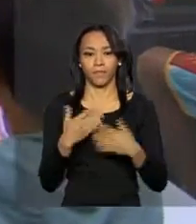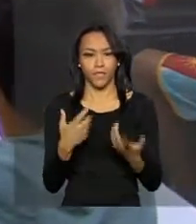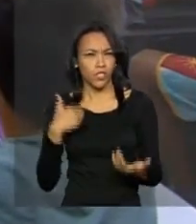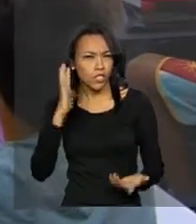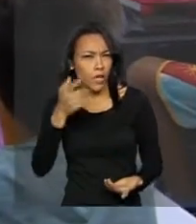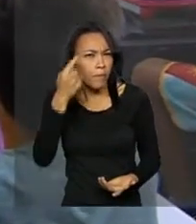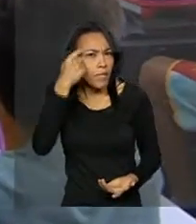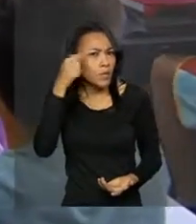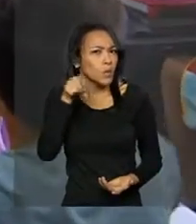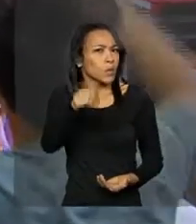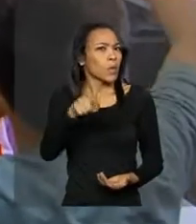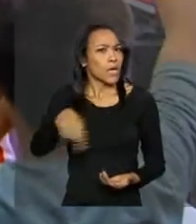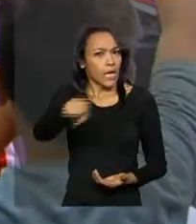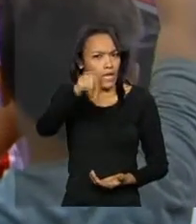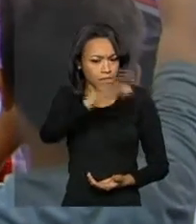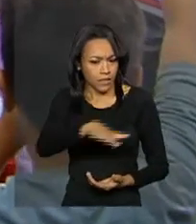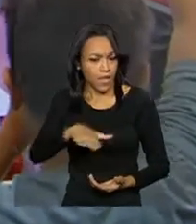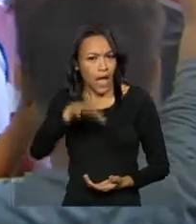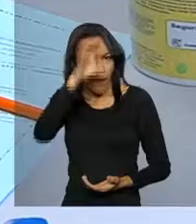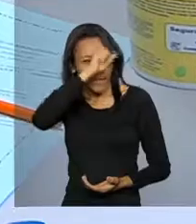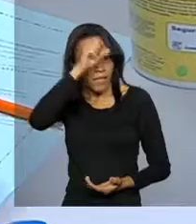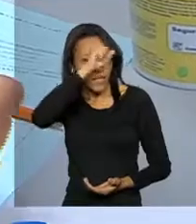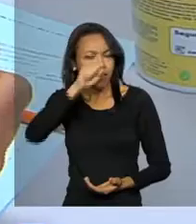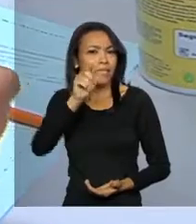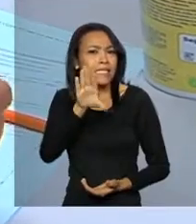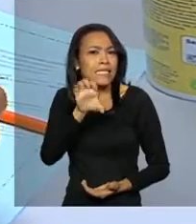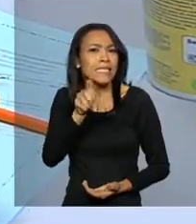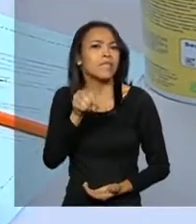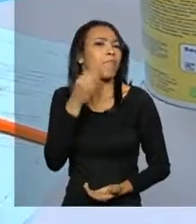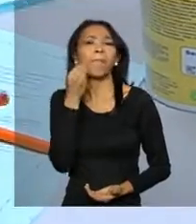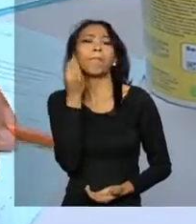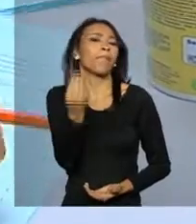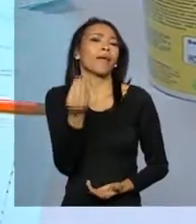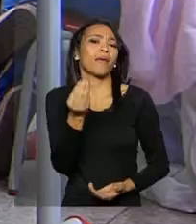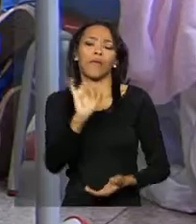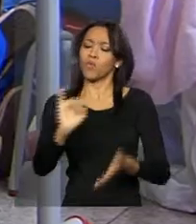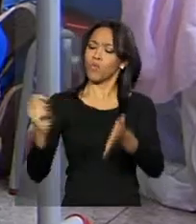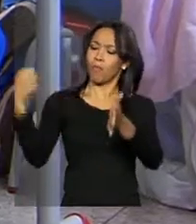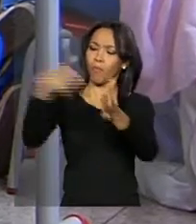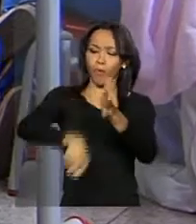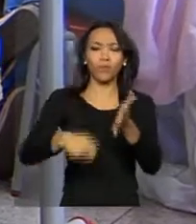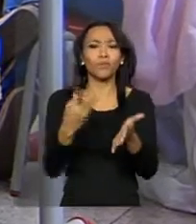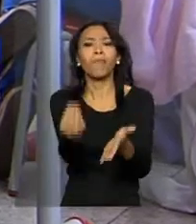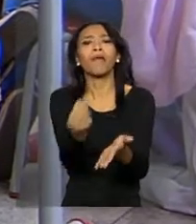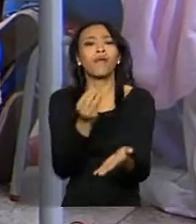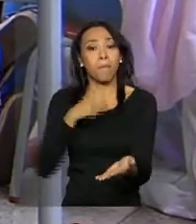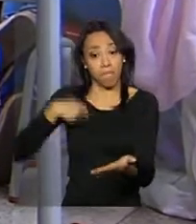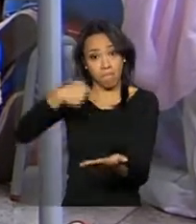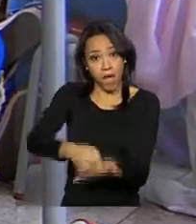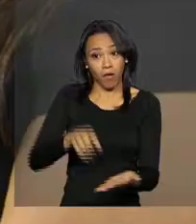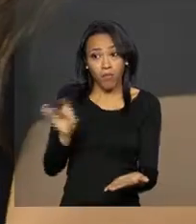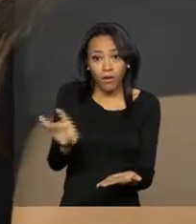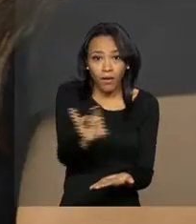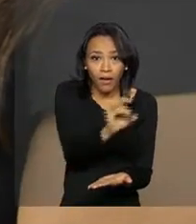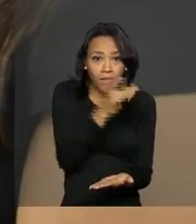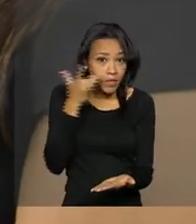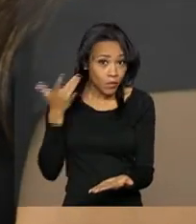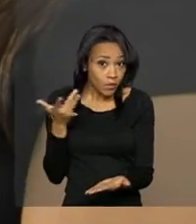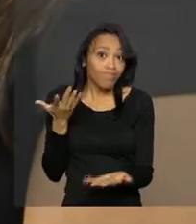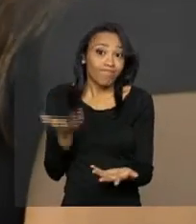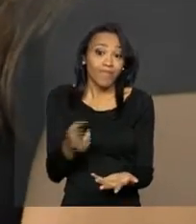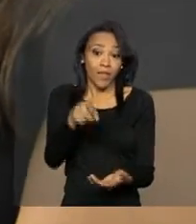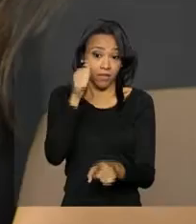pensou se o estudante aprendesse desde cedo para que servem, para onde vão os impostos pagos pelo cidadão? A